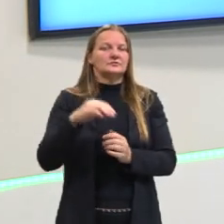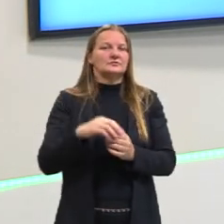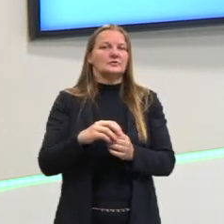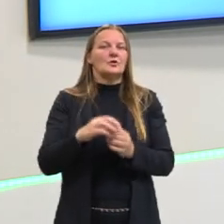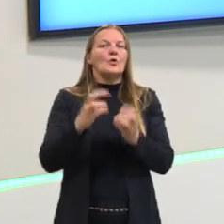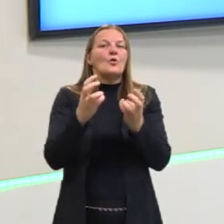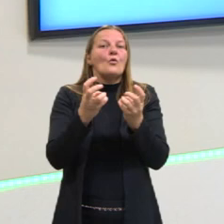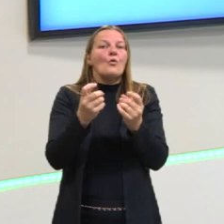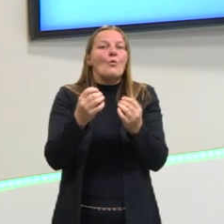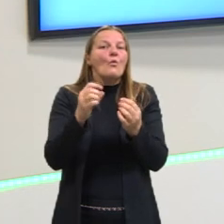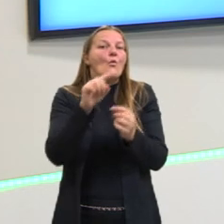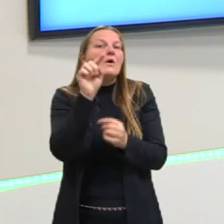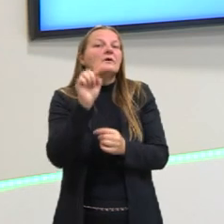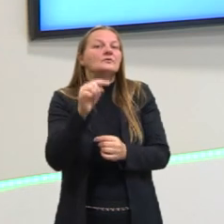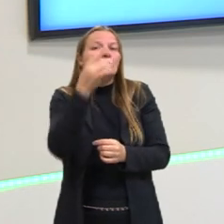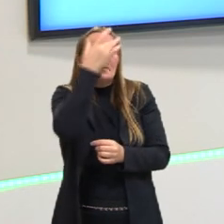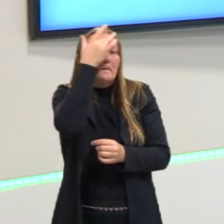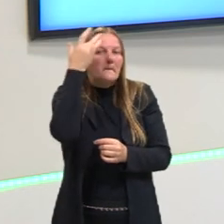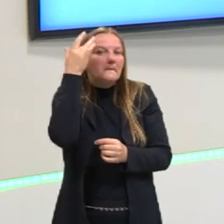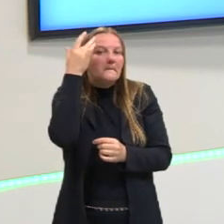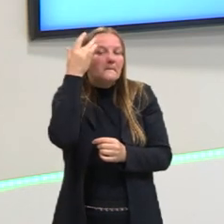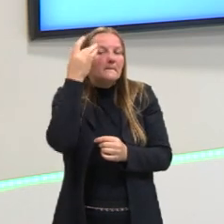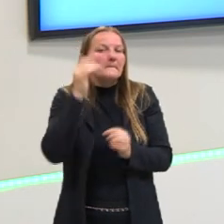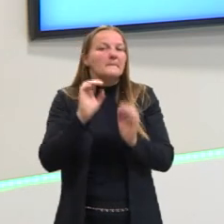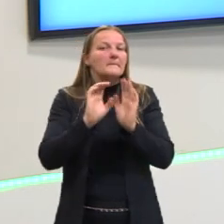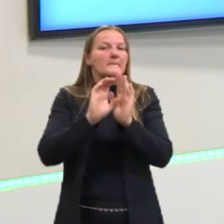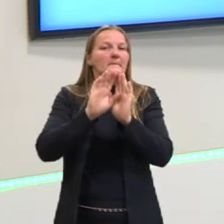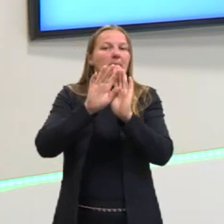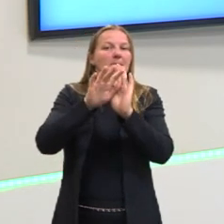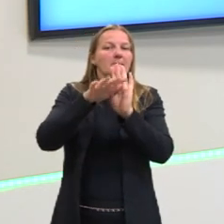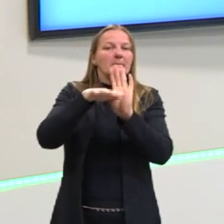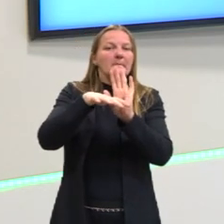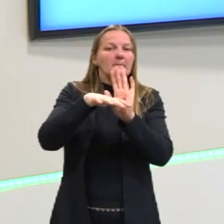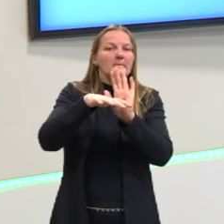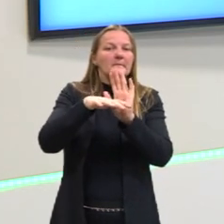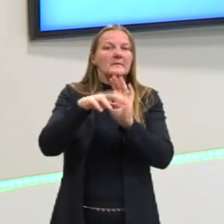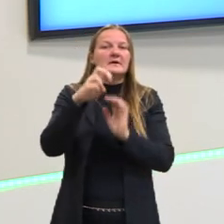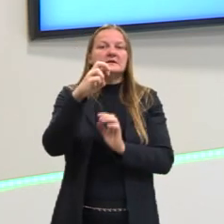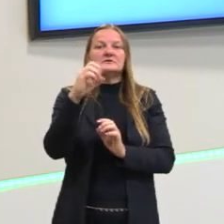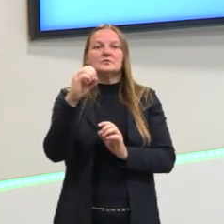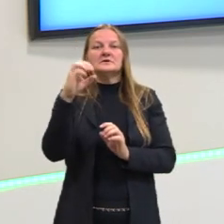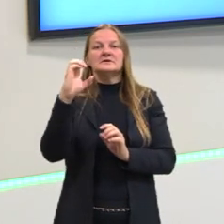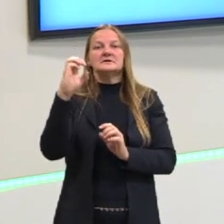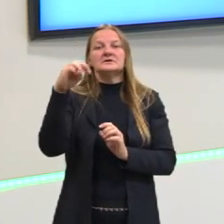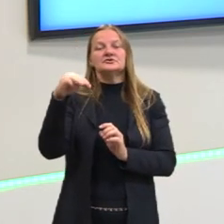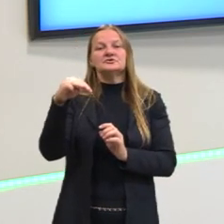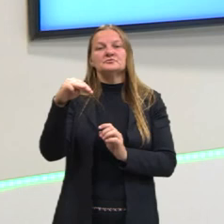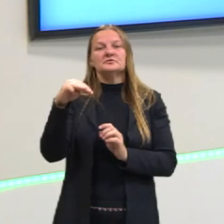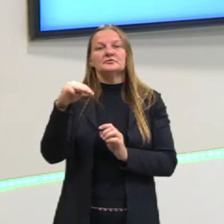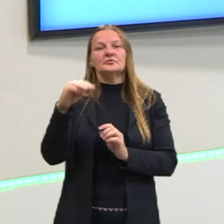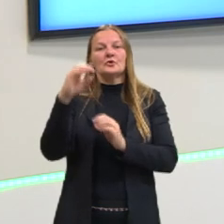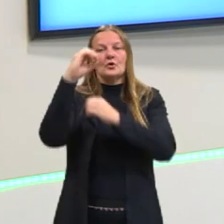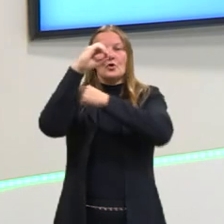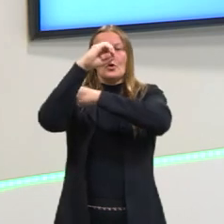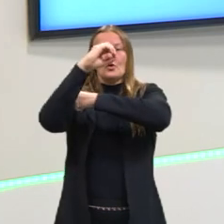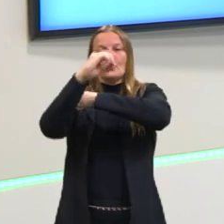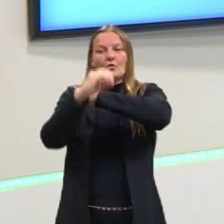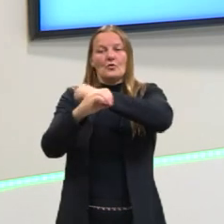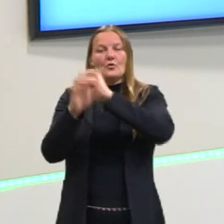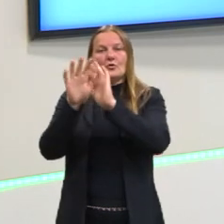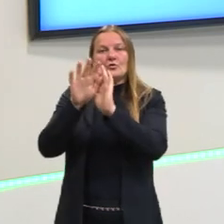ver qual a sombra da pessoa a partir de uma diminuição de 50 centímetros da sombra do poste.